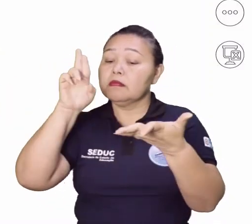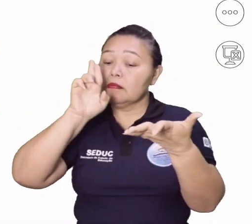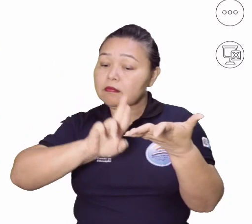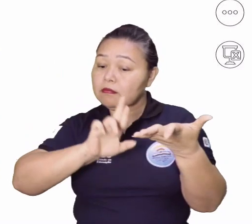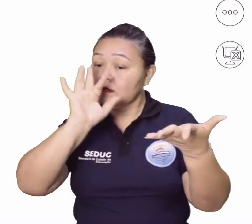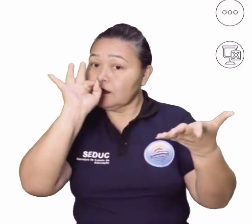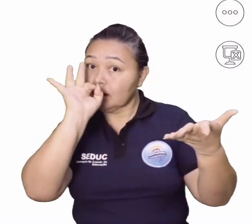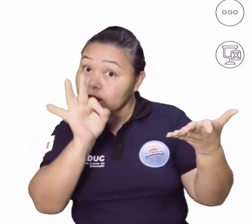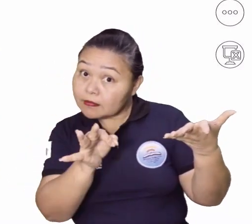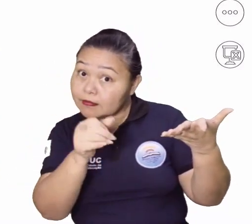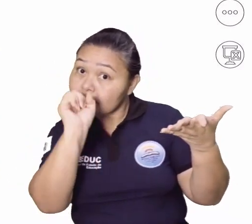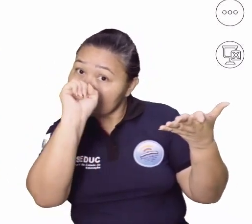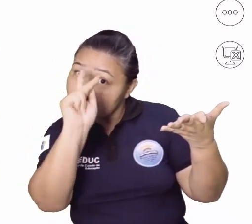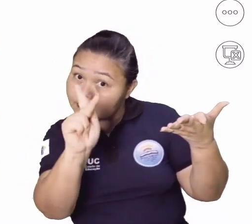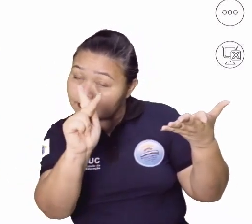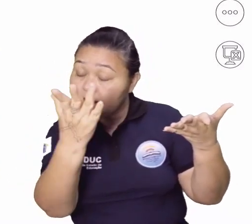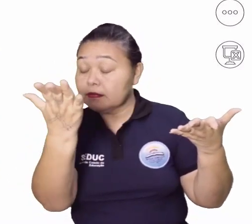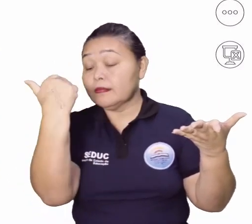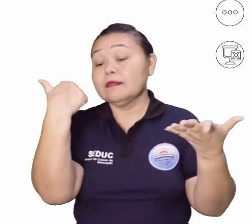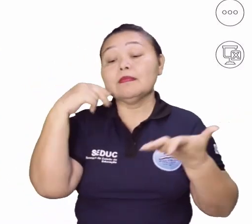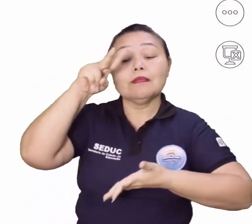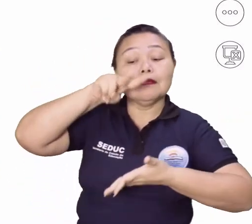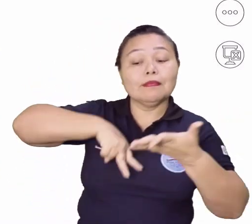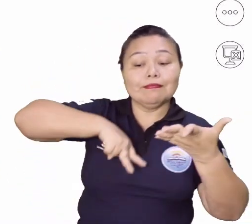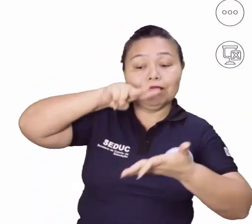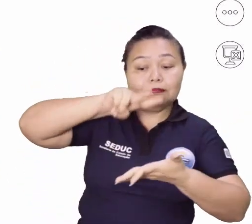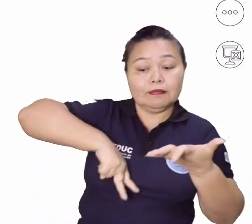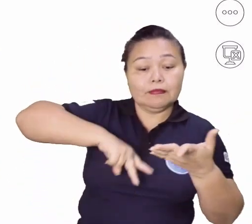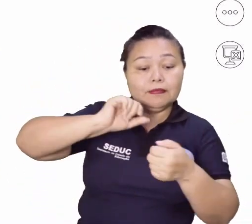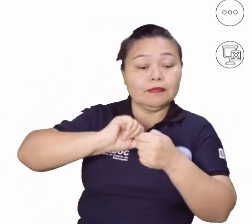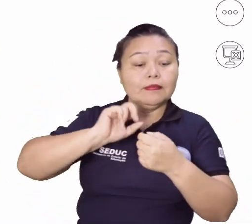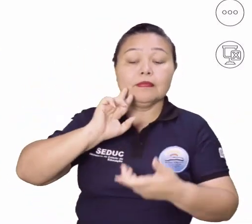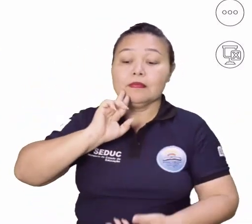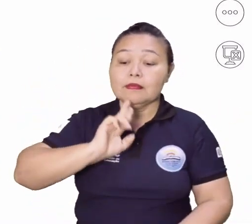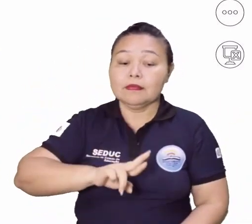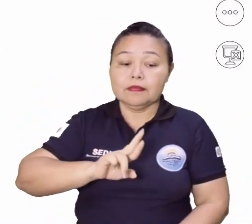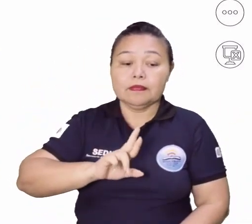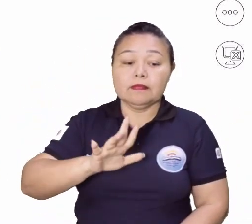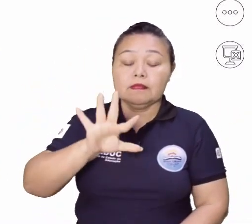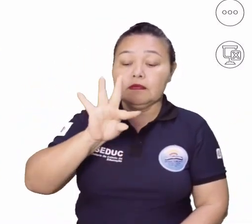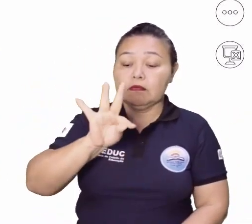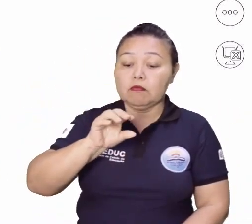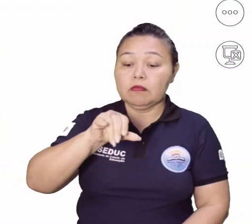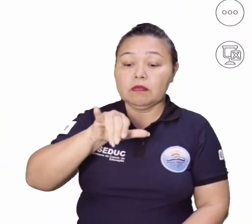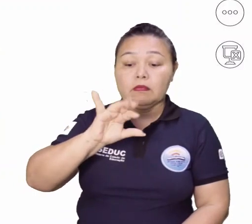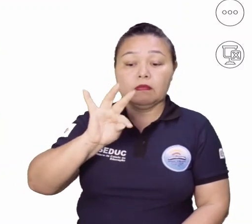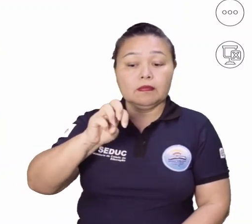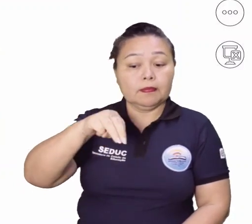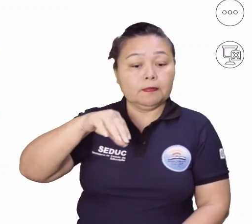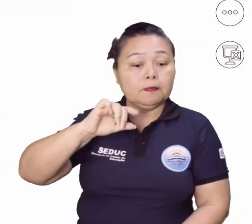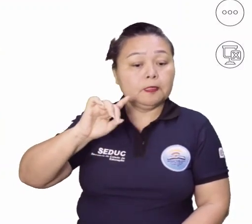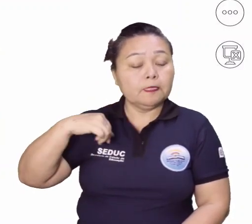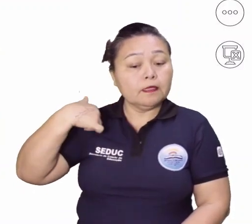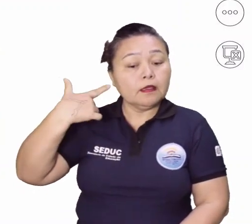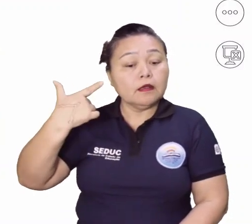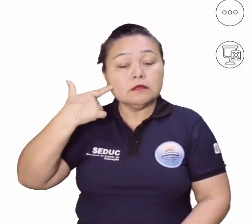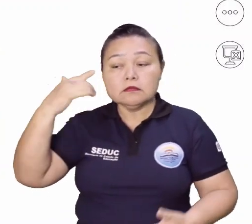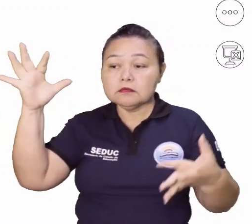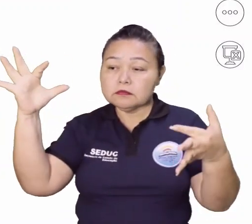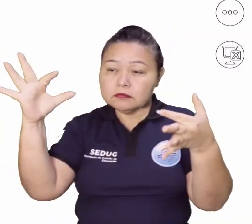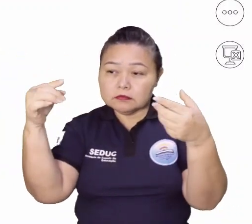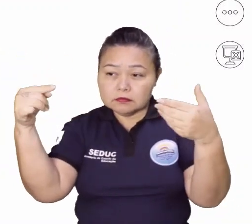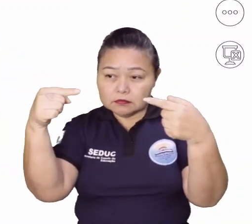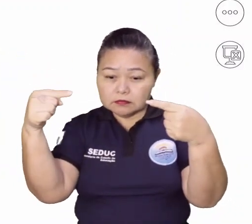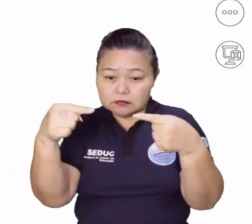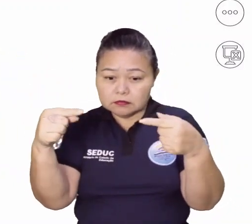vocês está certa, ok? Então, vamos ler juntos aqui a resposta. O toyotismo corresponde a um processo importante